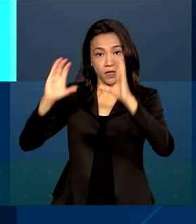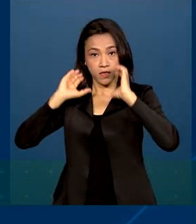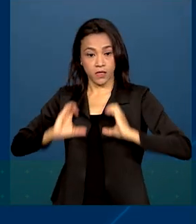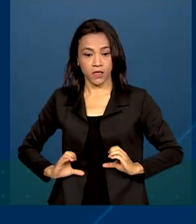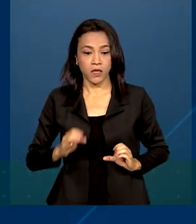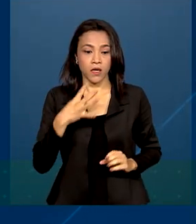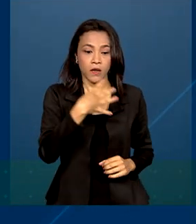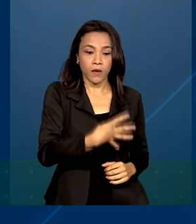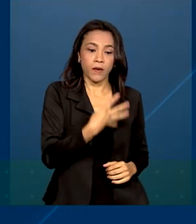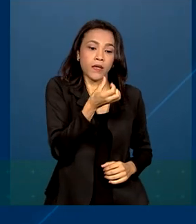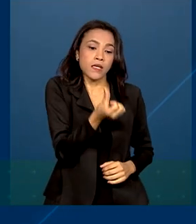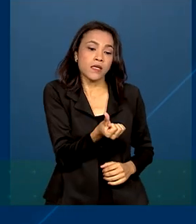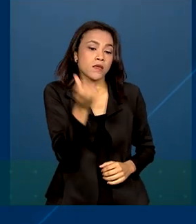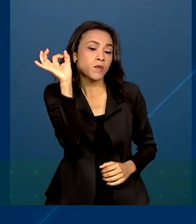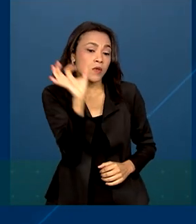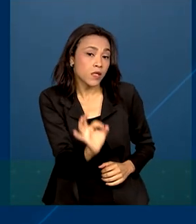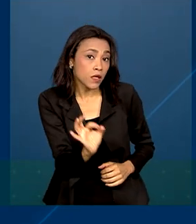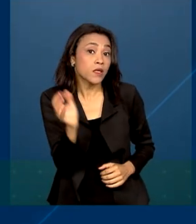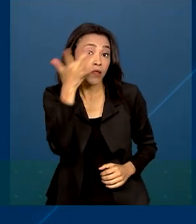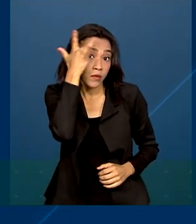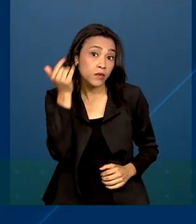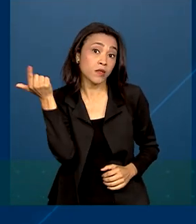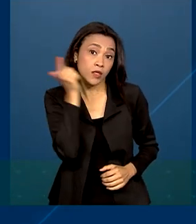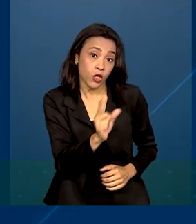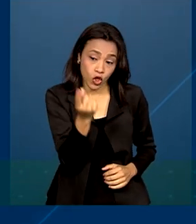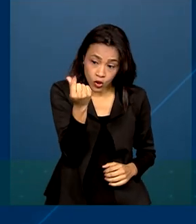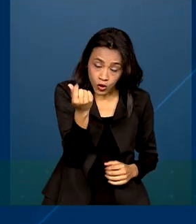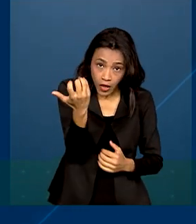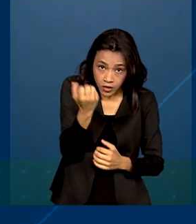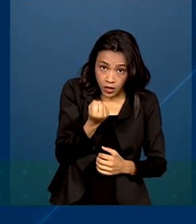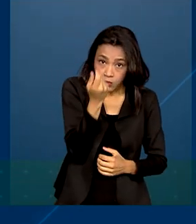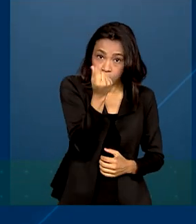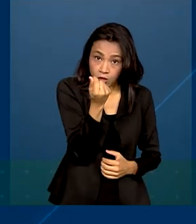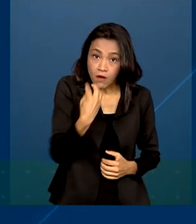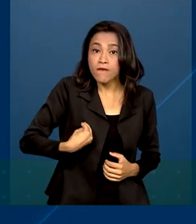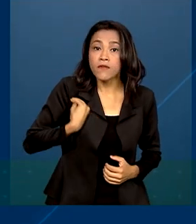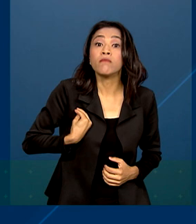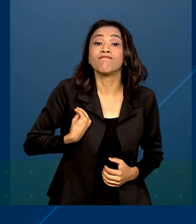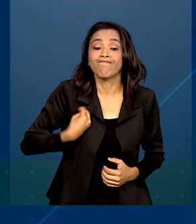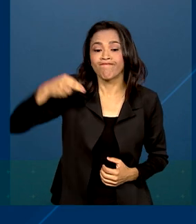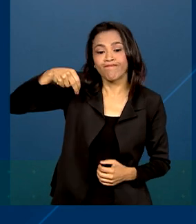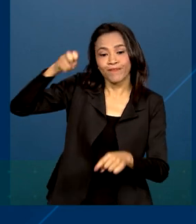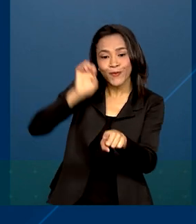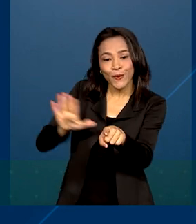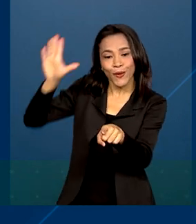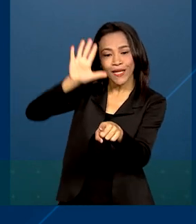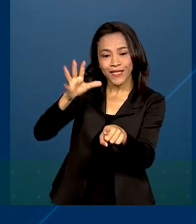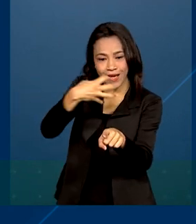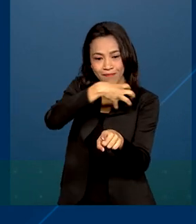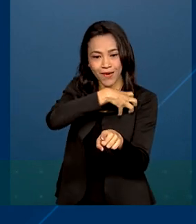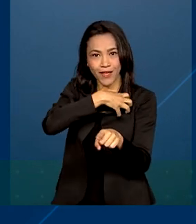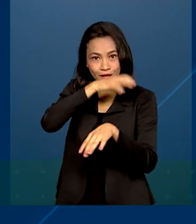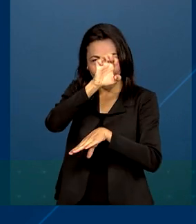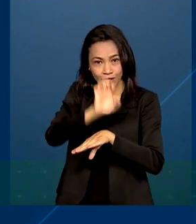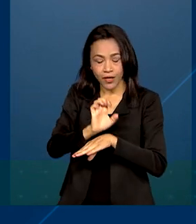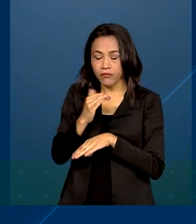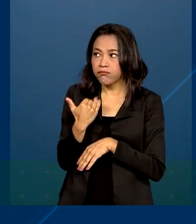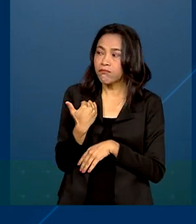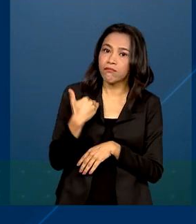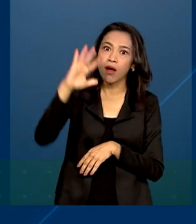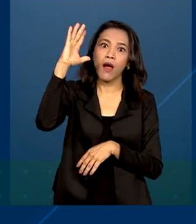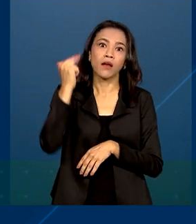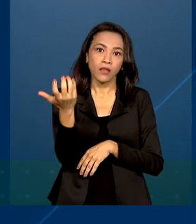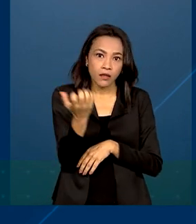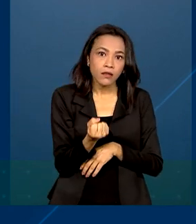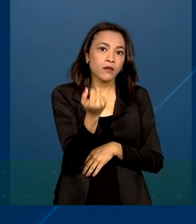46% das pessoas contempladas com o Auxílio Brasil vivem no Nordeste. A Bahia é o estado com o maior número de